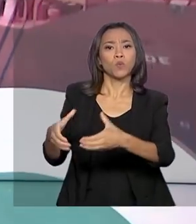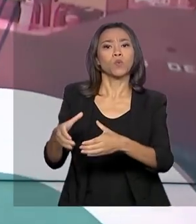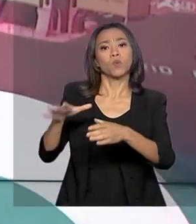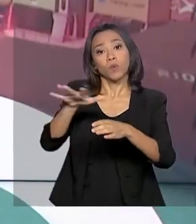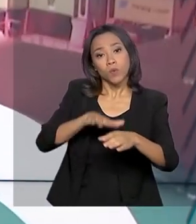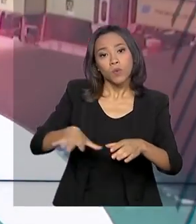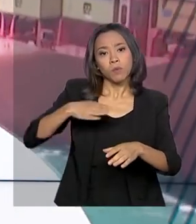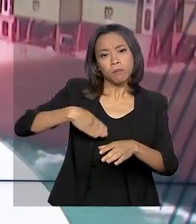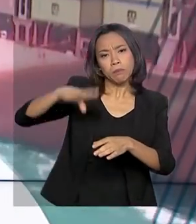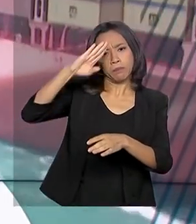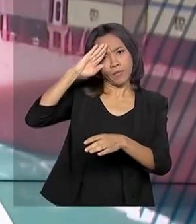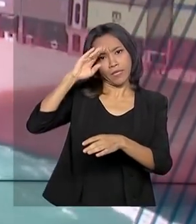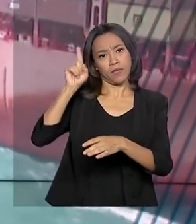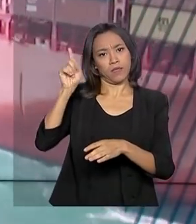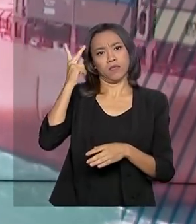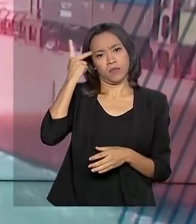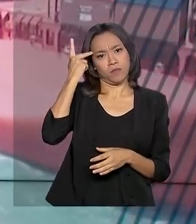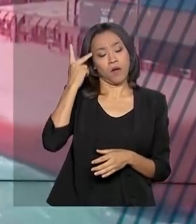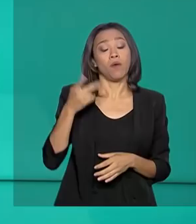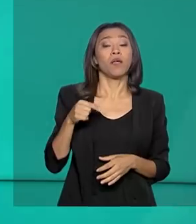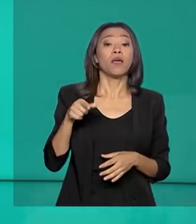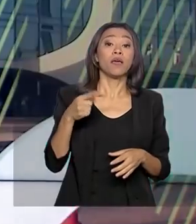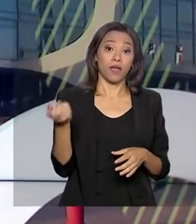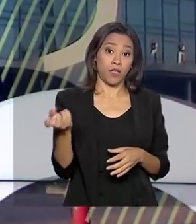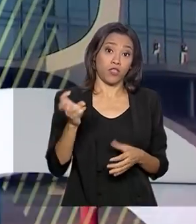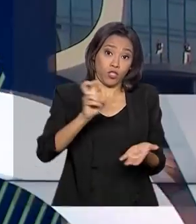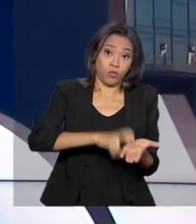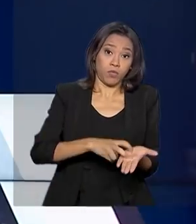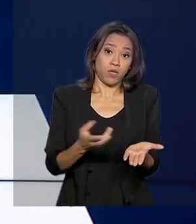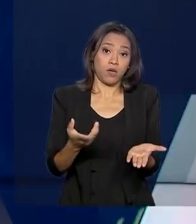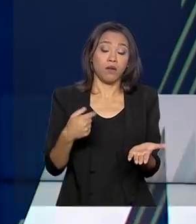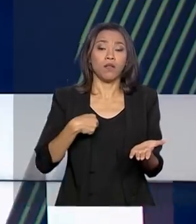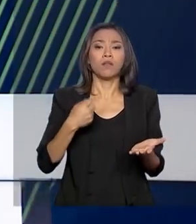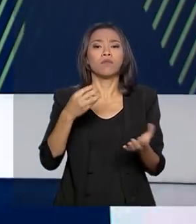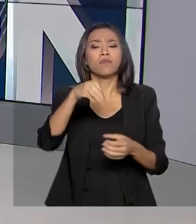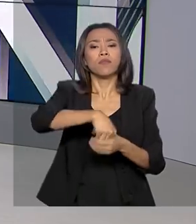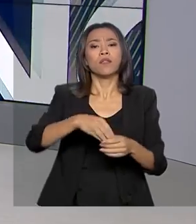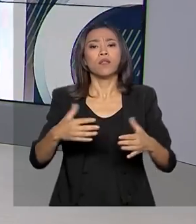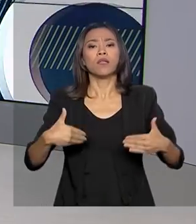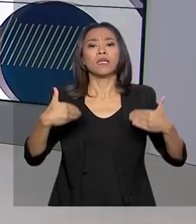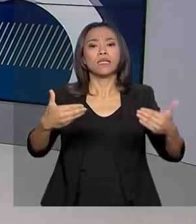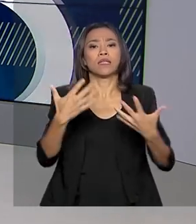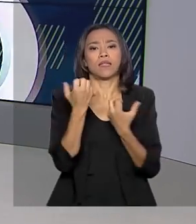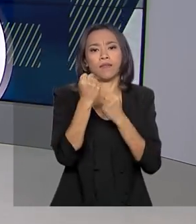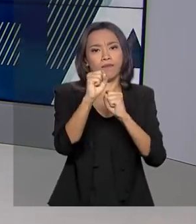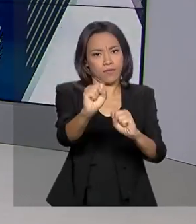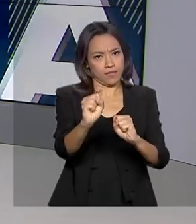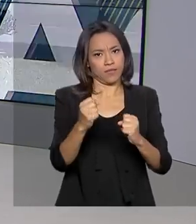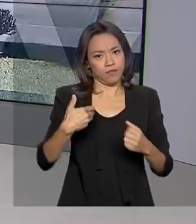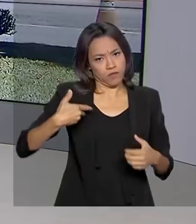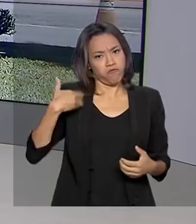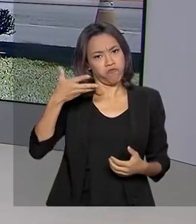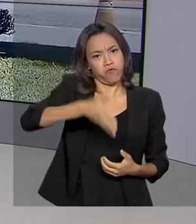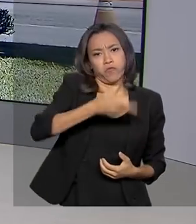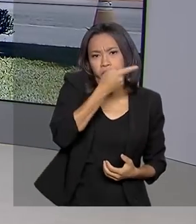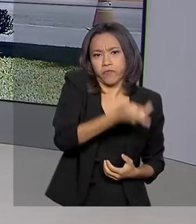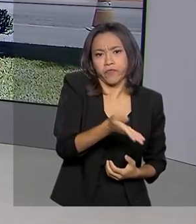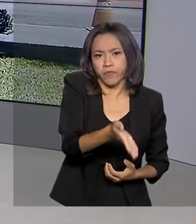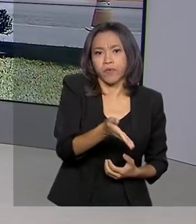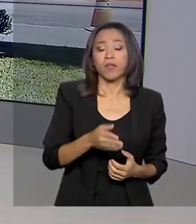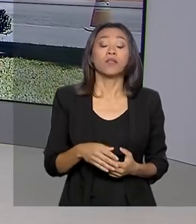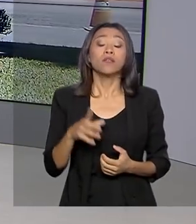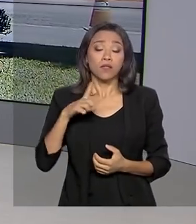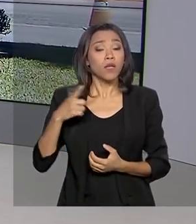Guarujá, em São Paulo. Bolsonaro esteve pela manhã no Ministério da Defesa. E a repórter Luana Karen acompanhou e tem